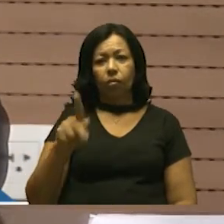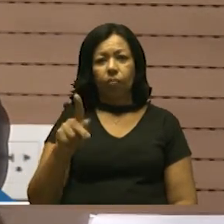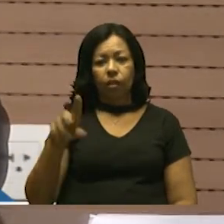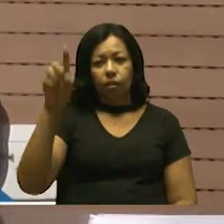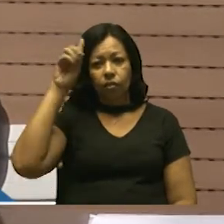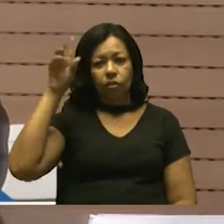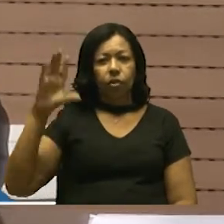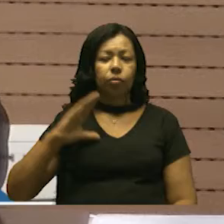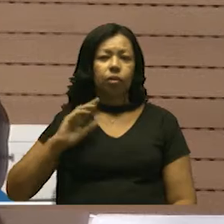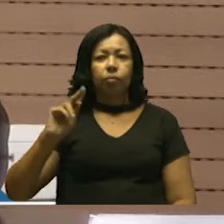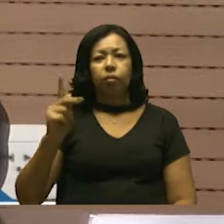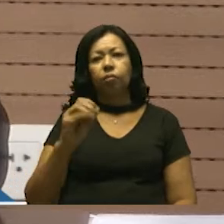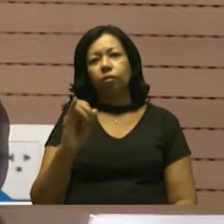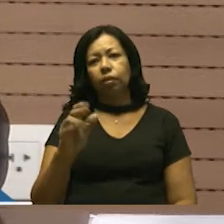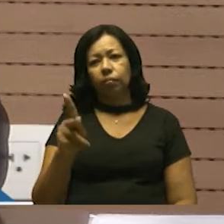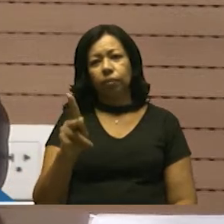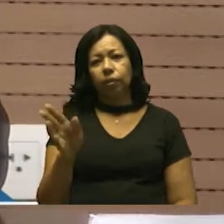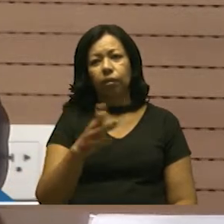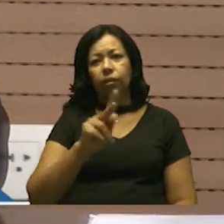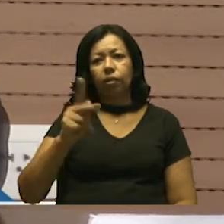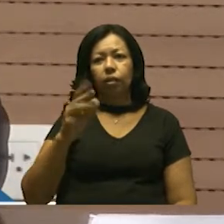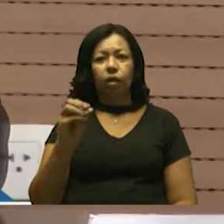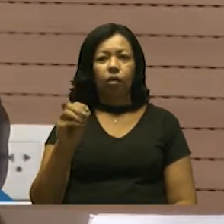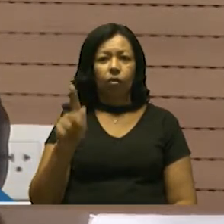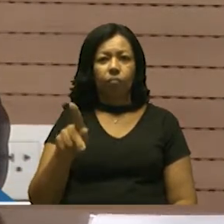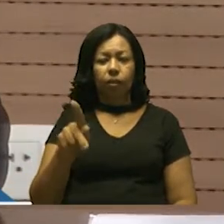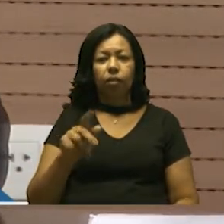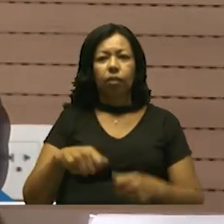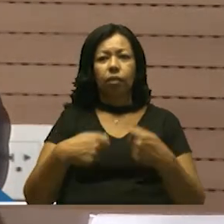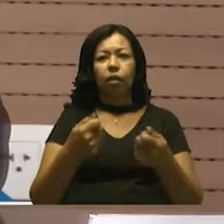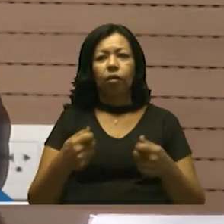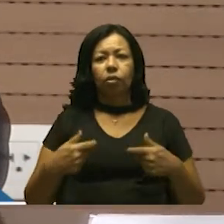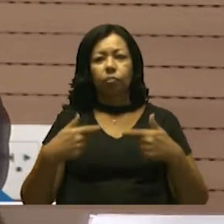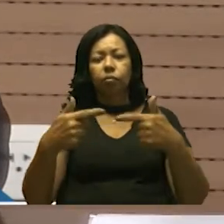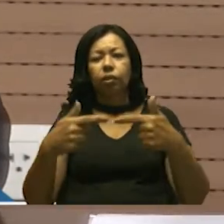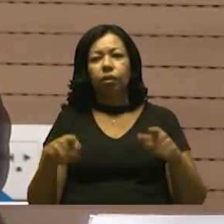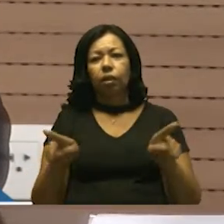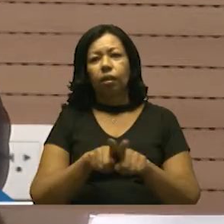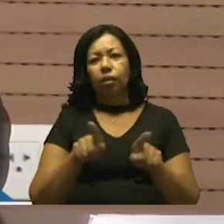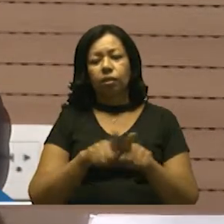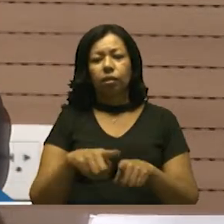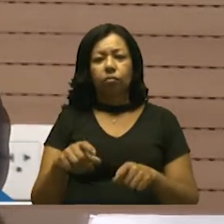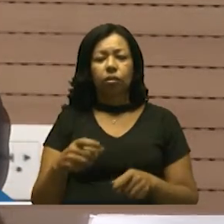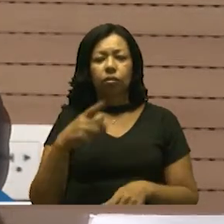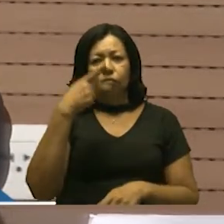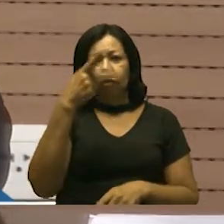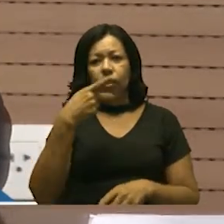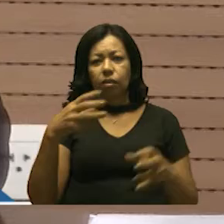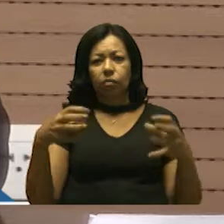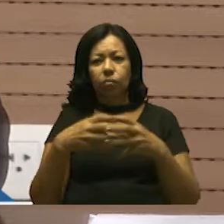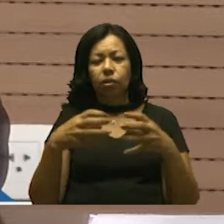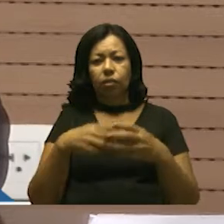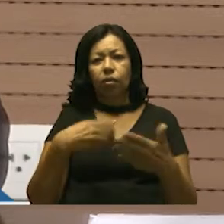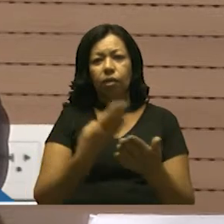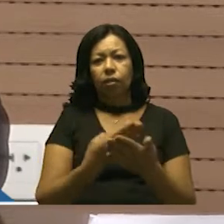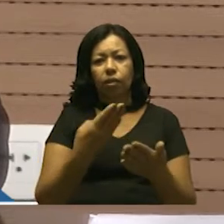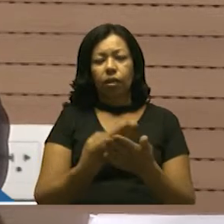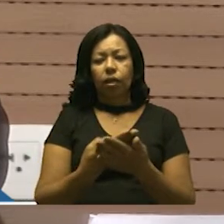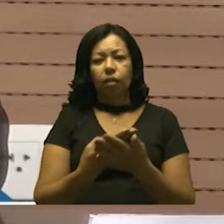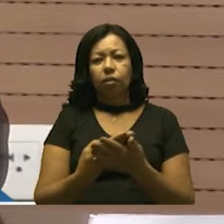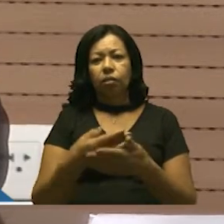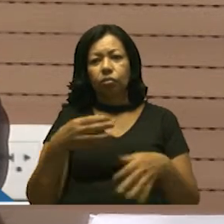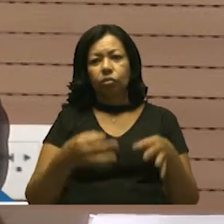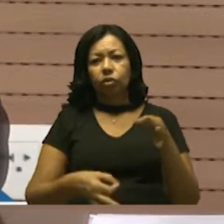hip-hop e da outras providências. Assim, aspectos que cabem a esta comissão, a análise, o técnico,